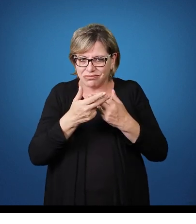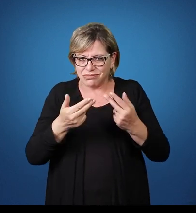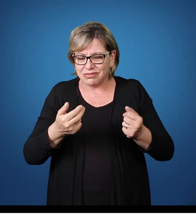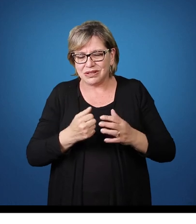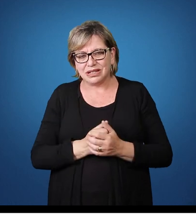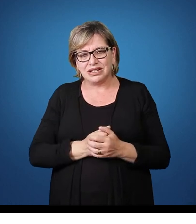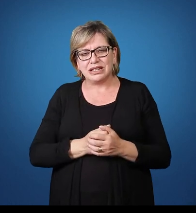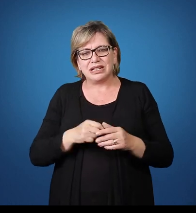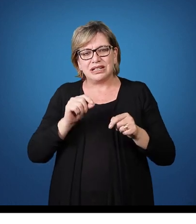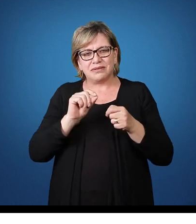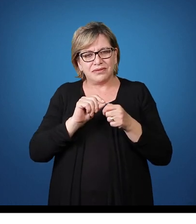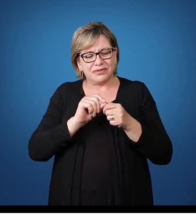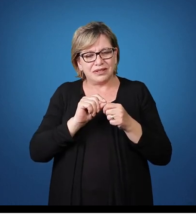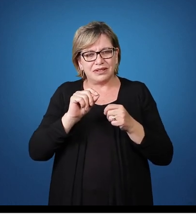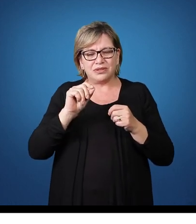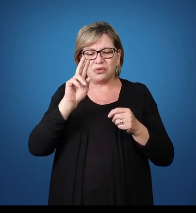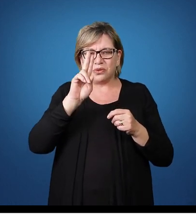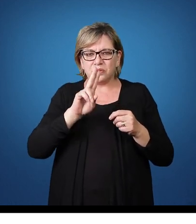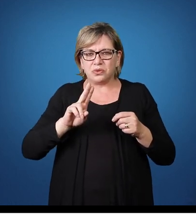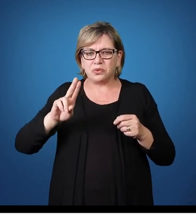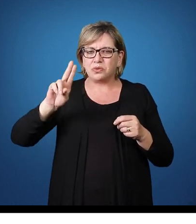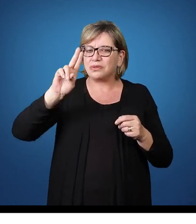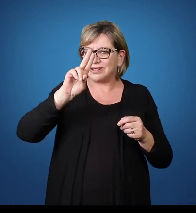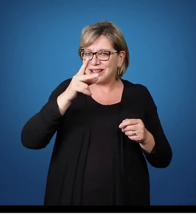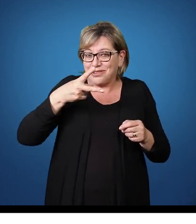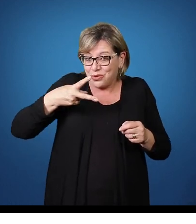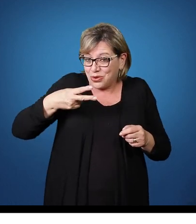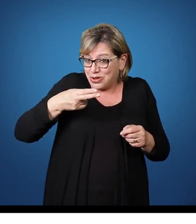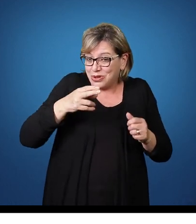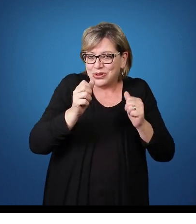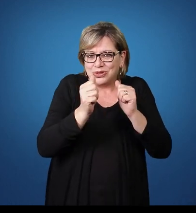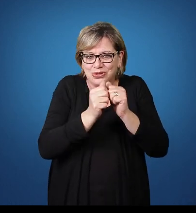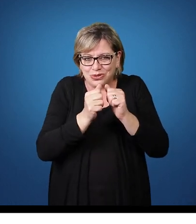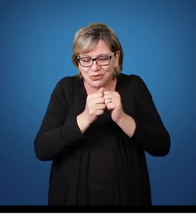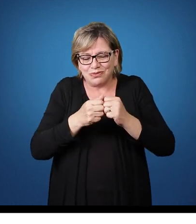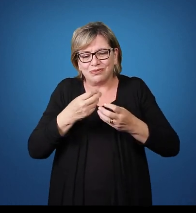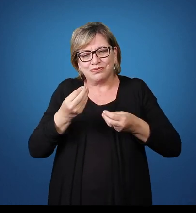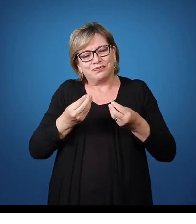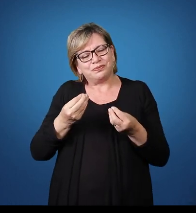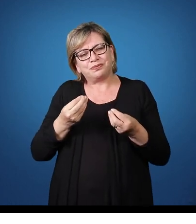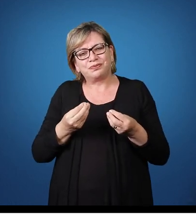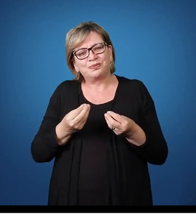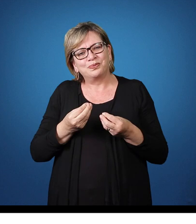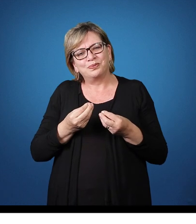O uso do seu Recorte Já com alguns limites